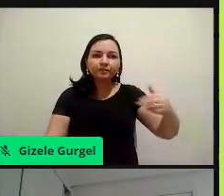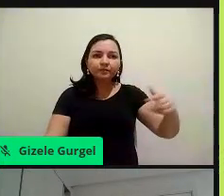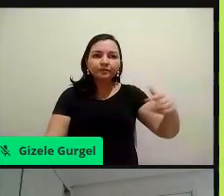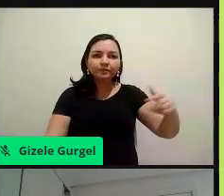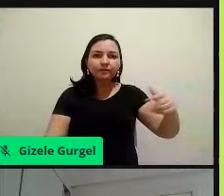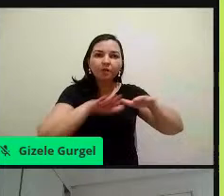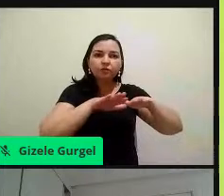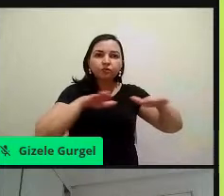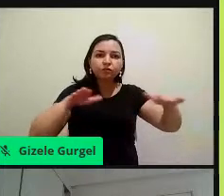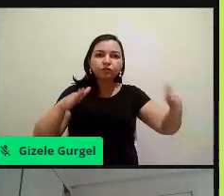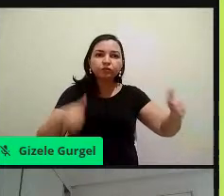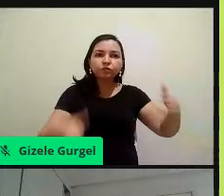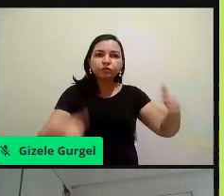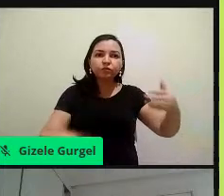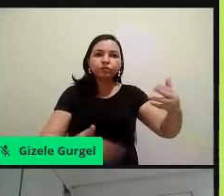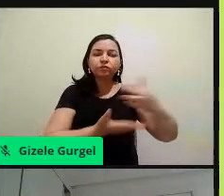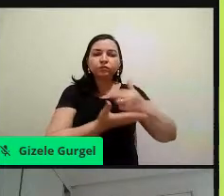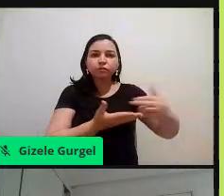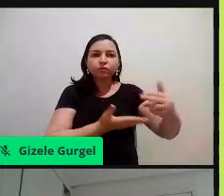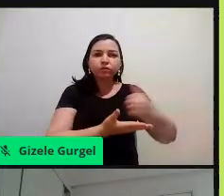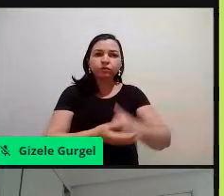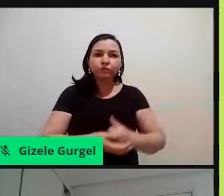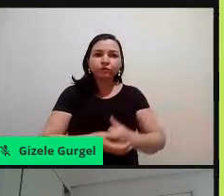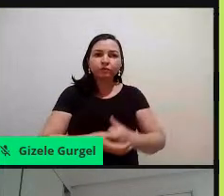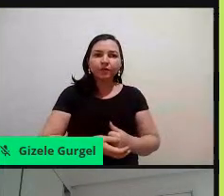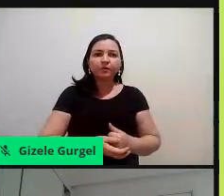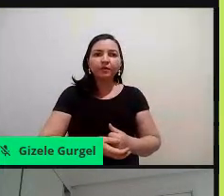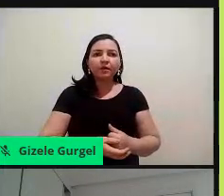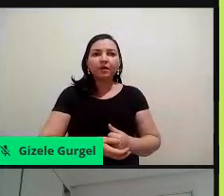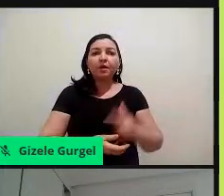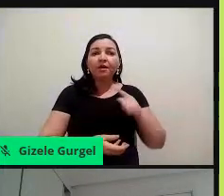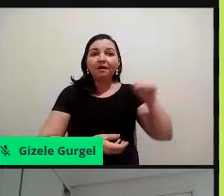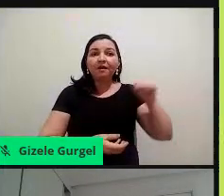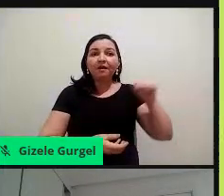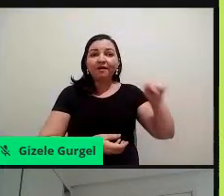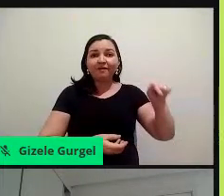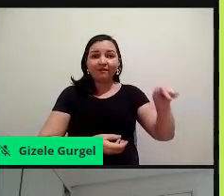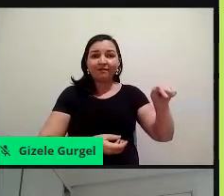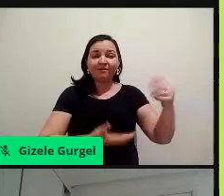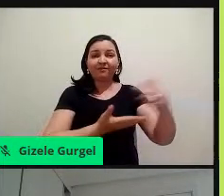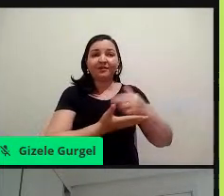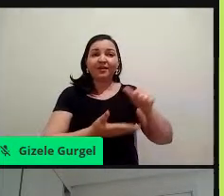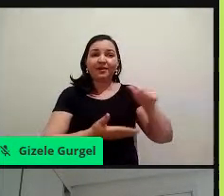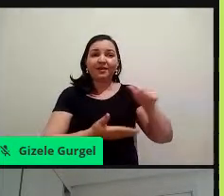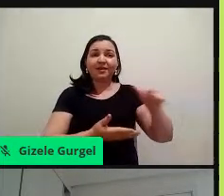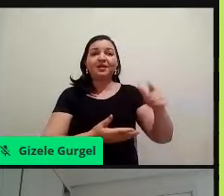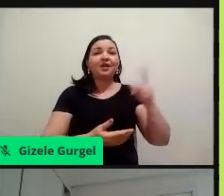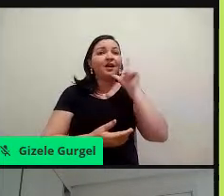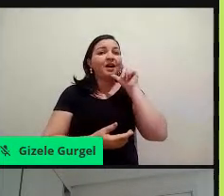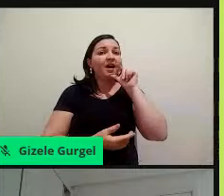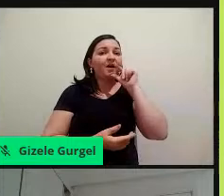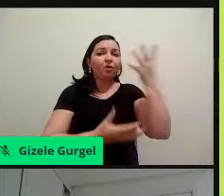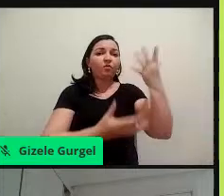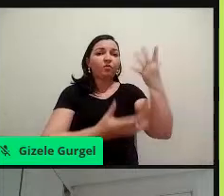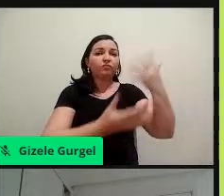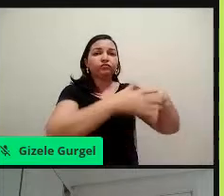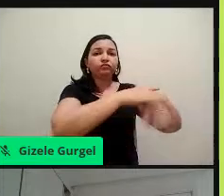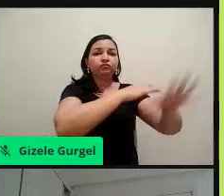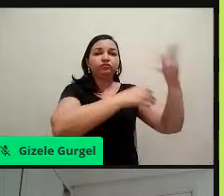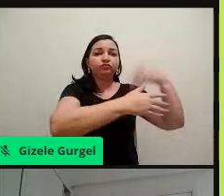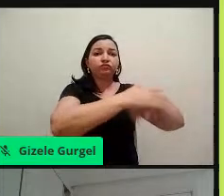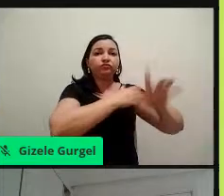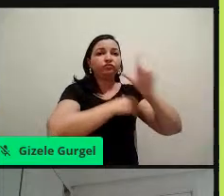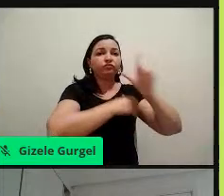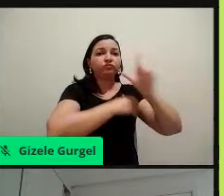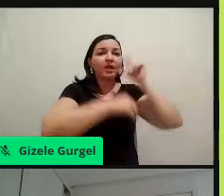né, a gente chama de bueiro. E é aqui onde, por exemplo, é encaminhada as águas da chuva, né, é uma micro